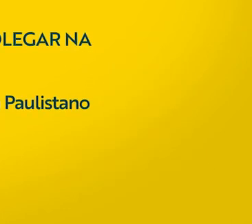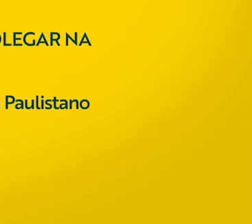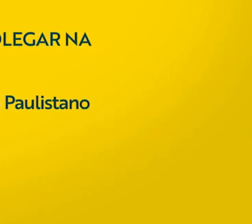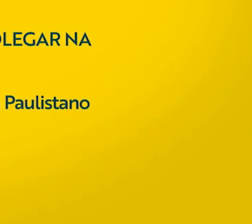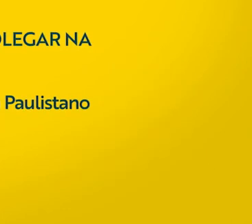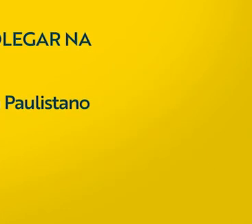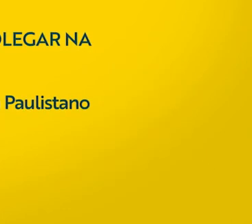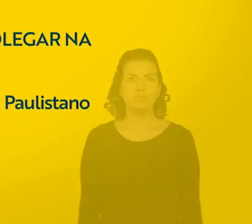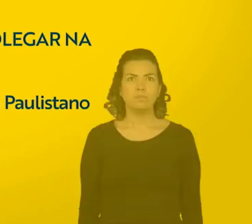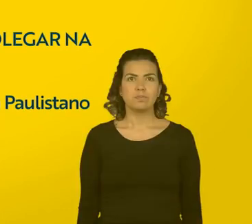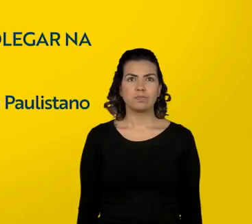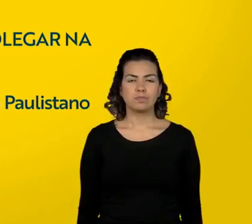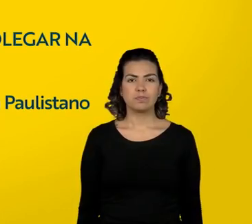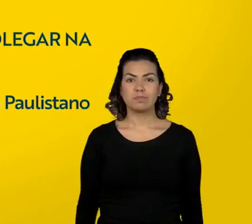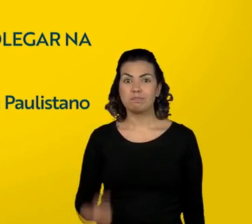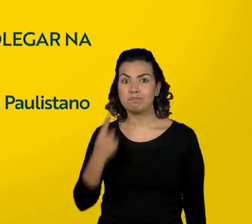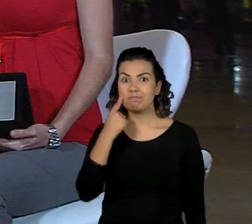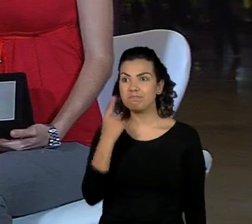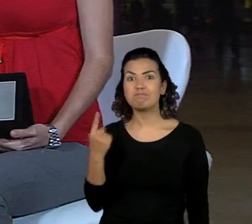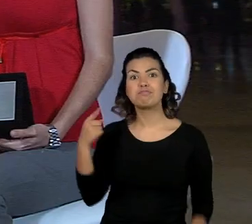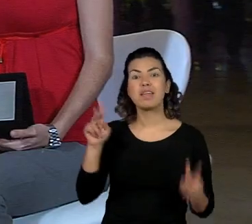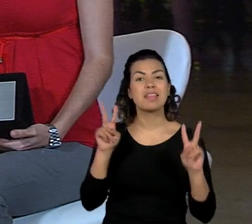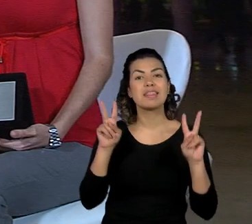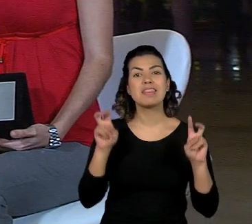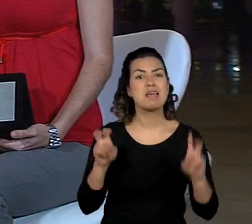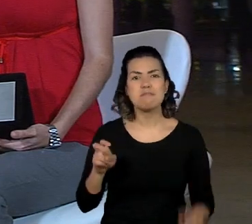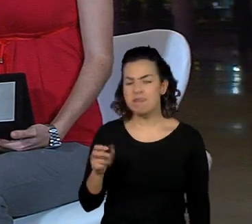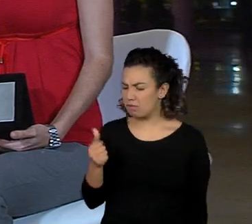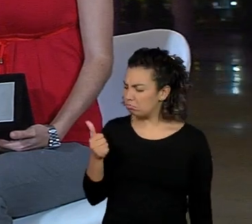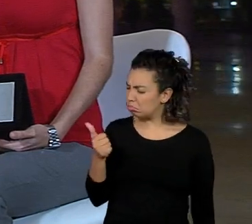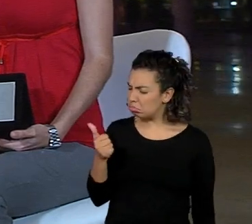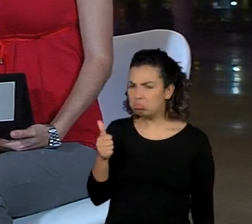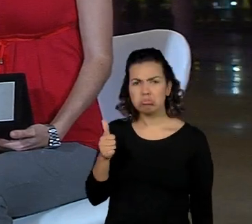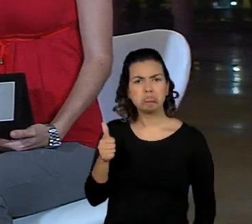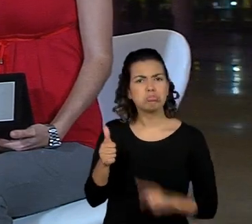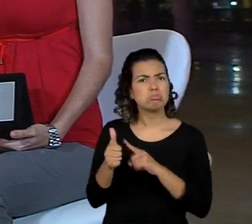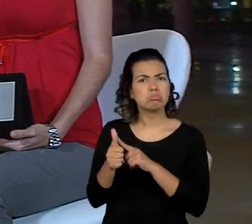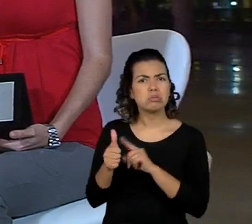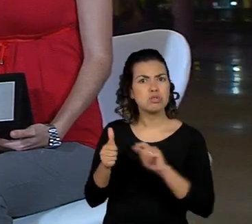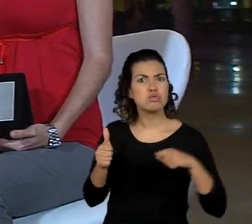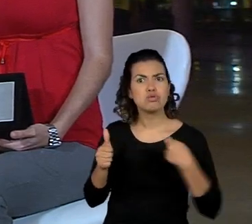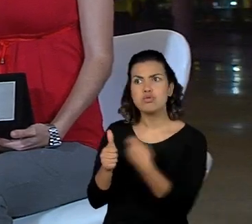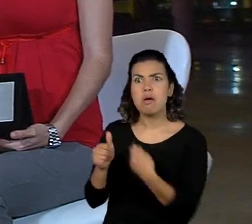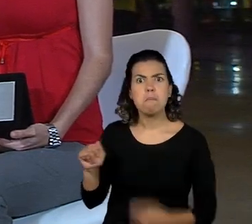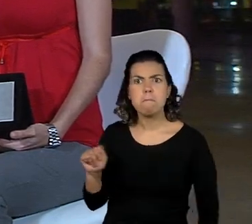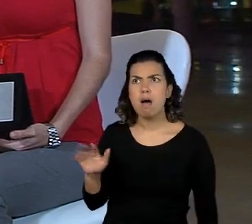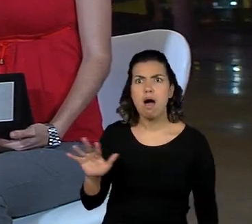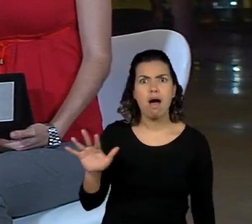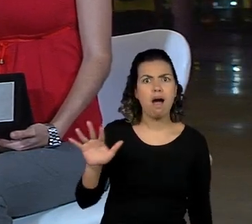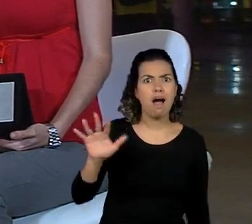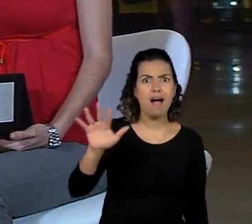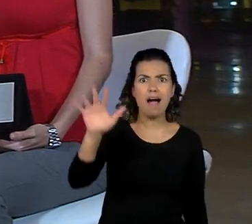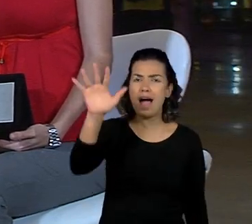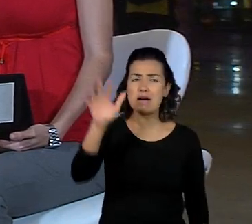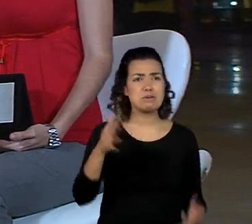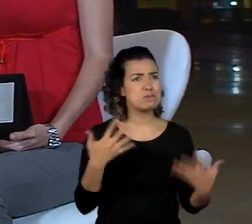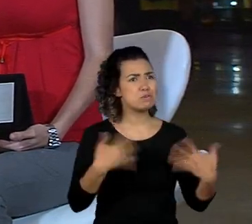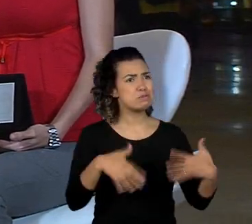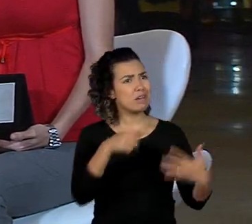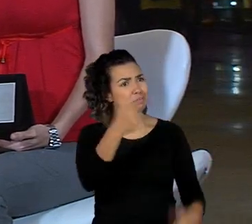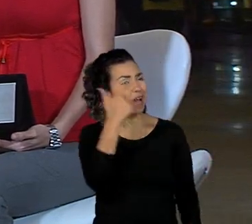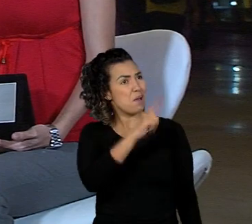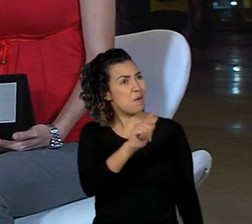O Pequeno Polegar na Quebrada. é o nome do projeto que levou o quinto lugar, professora, né? Que nessa